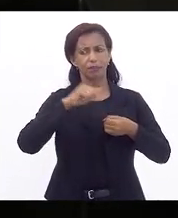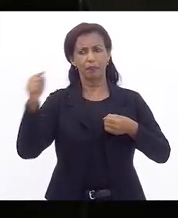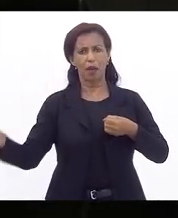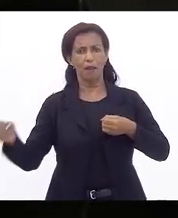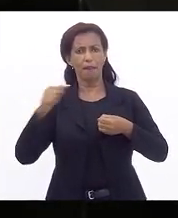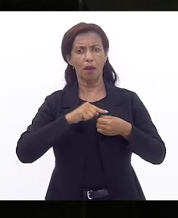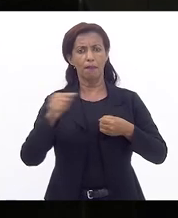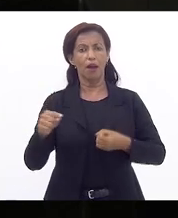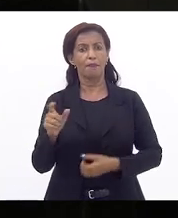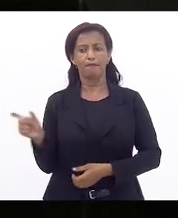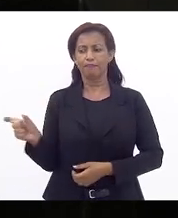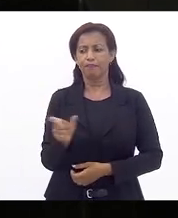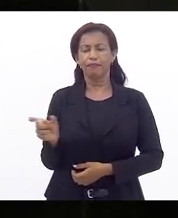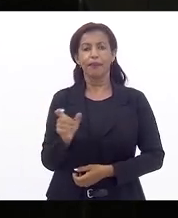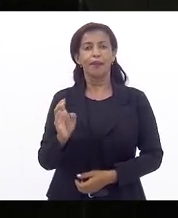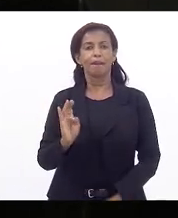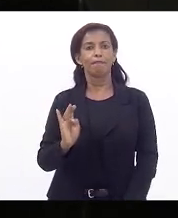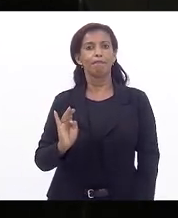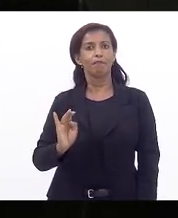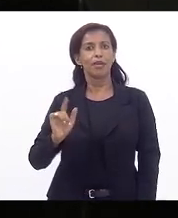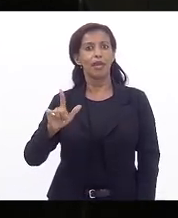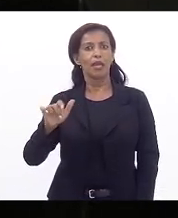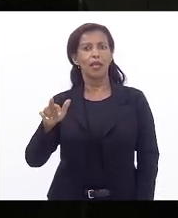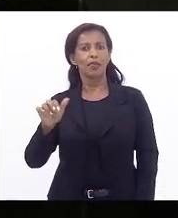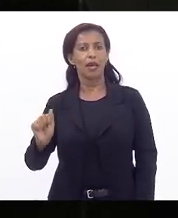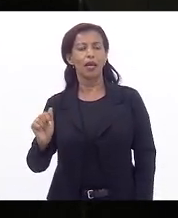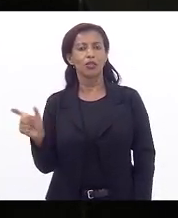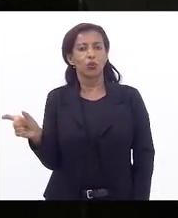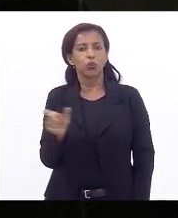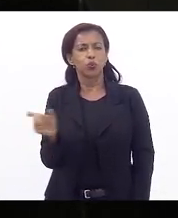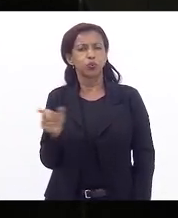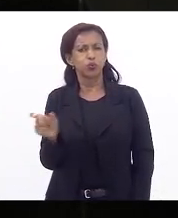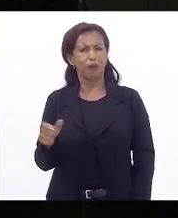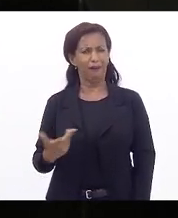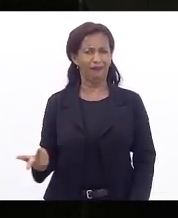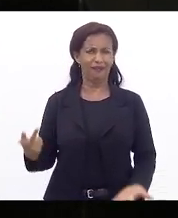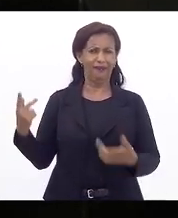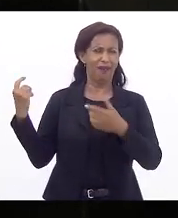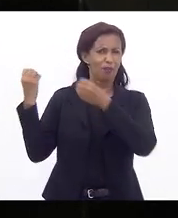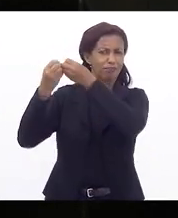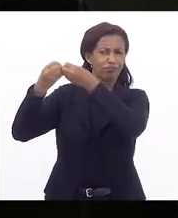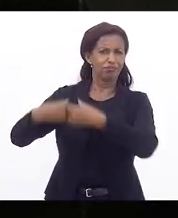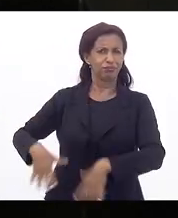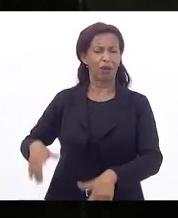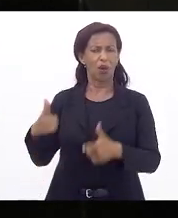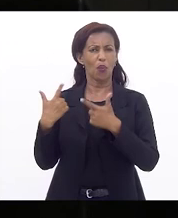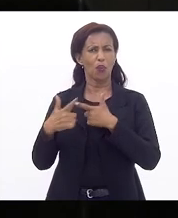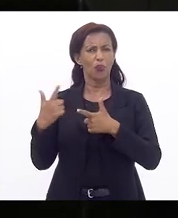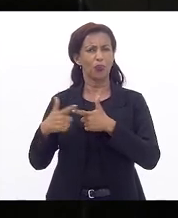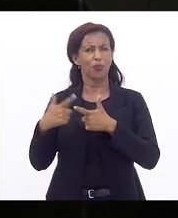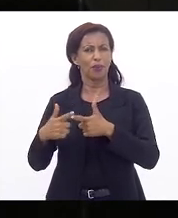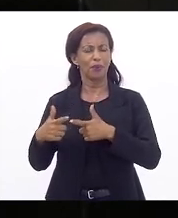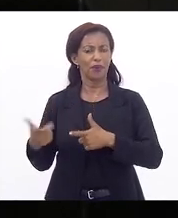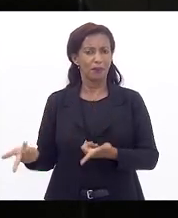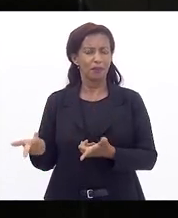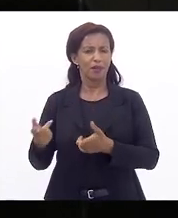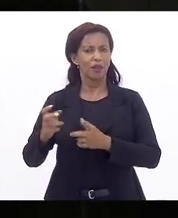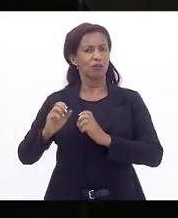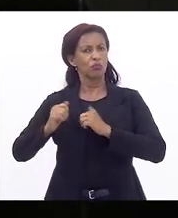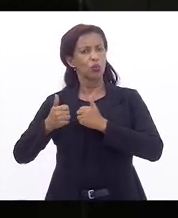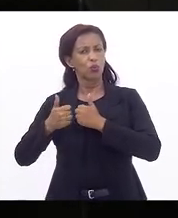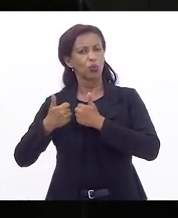bilhetagem eletrônica não foi resolvida ainda. Então, na verdade, é um colapso do sistema de transporte público do Rio de Janeiro e a gente precisa